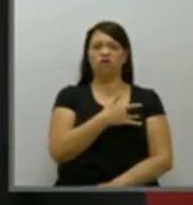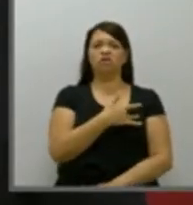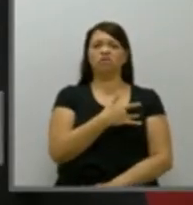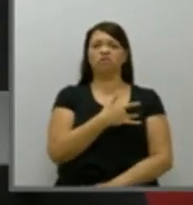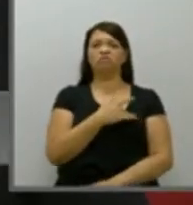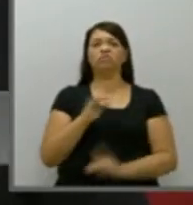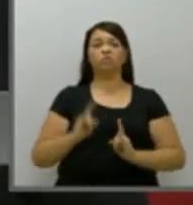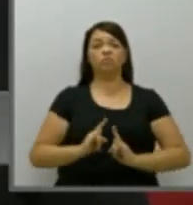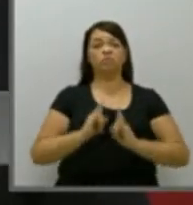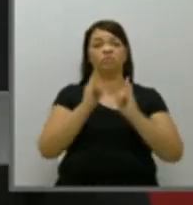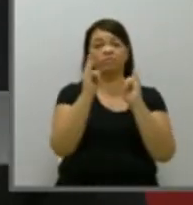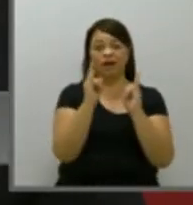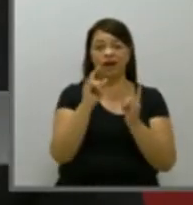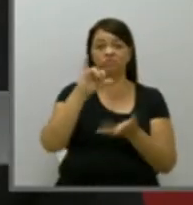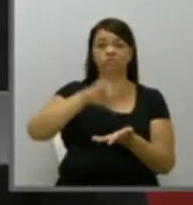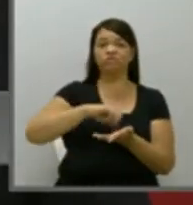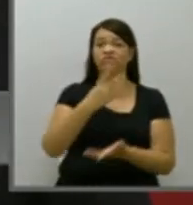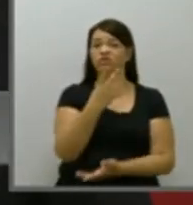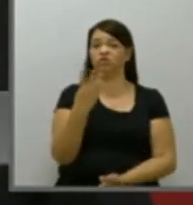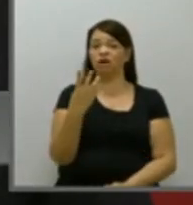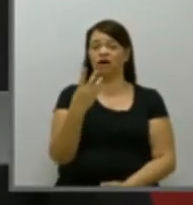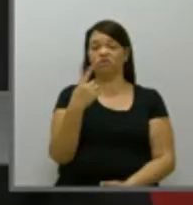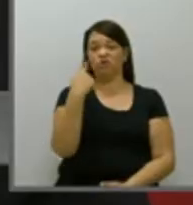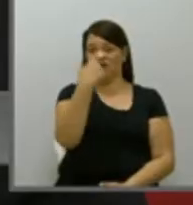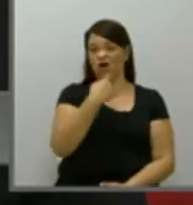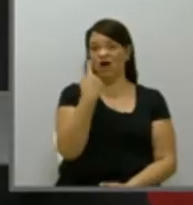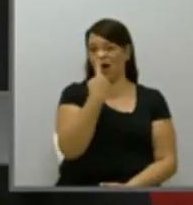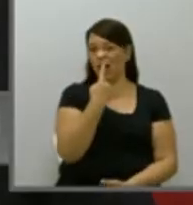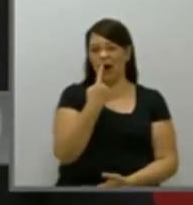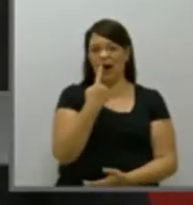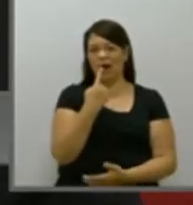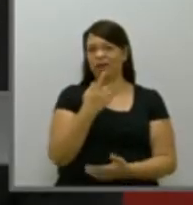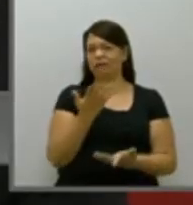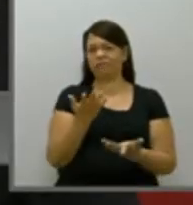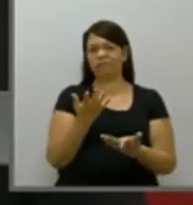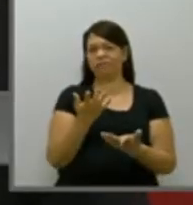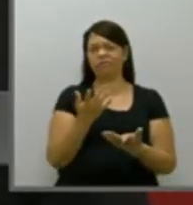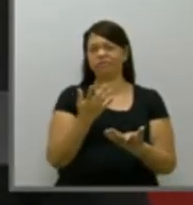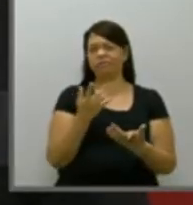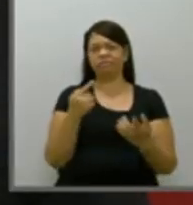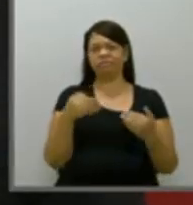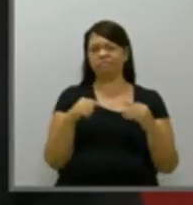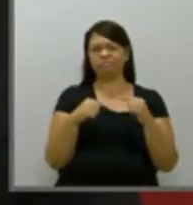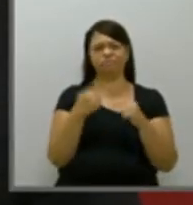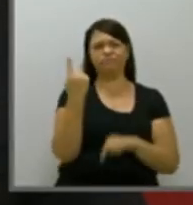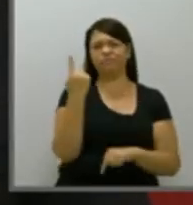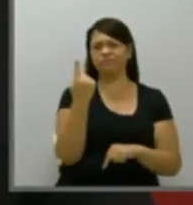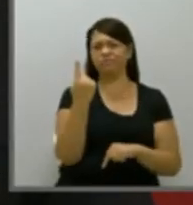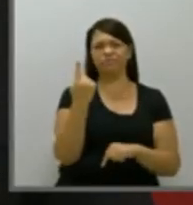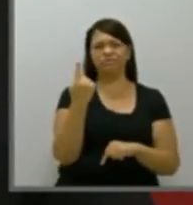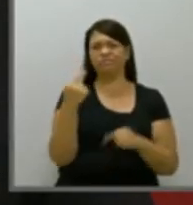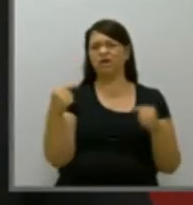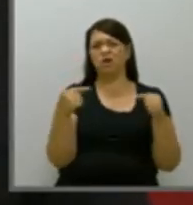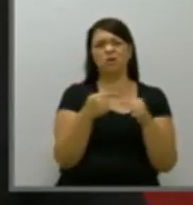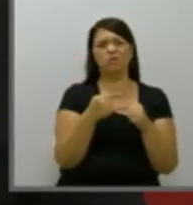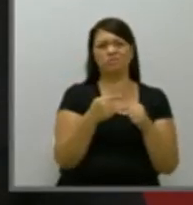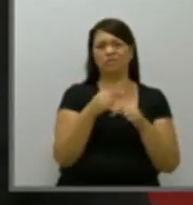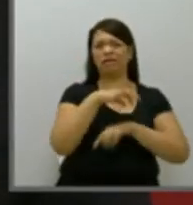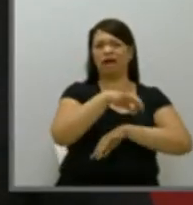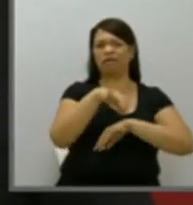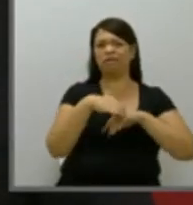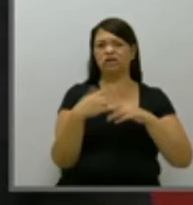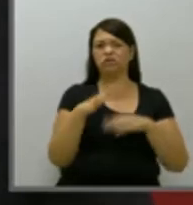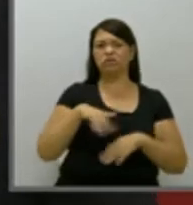é um prédio construído de forma inadequada, totalmente incompatível com o uso para a área de saúde. Por isso,